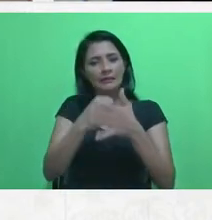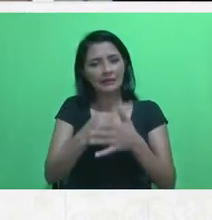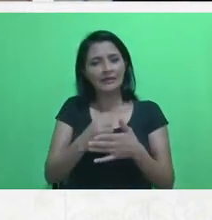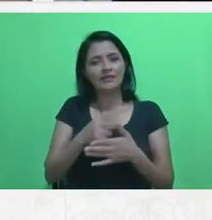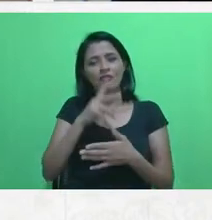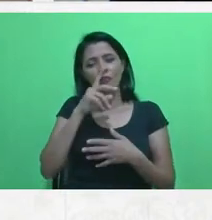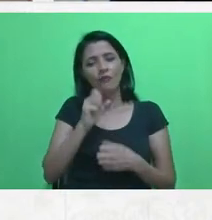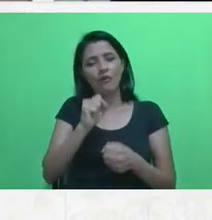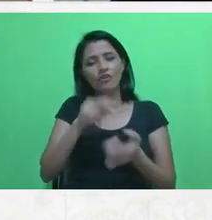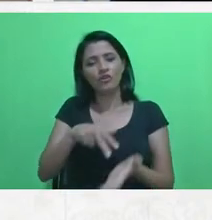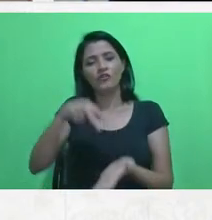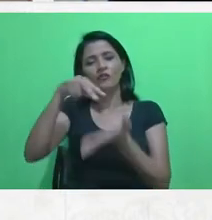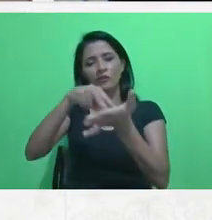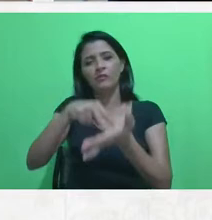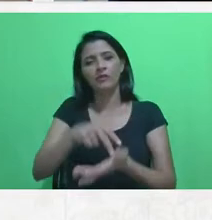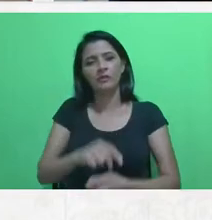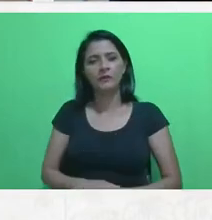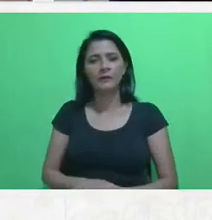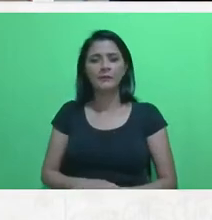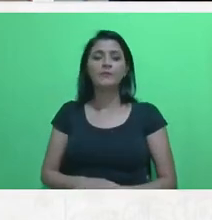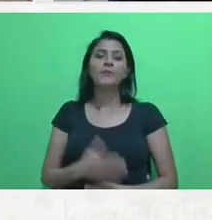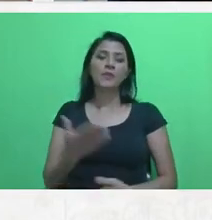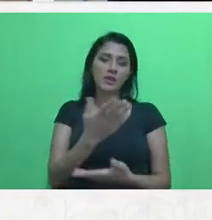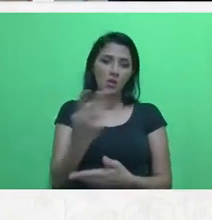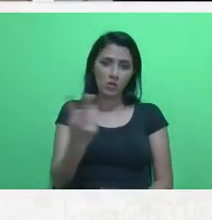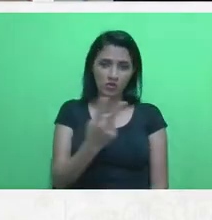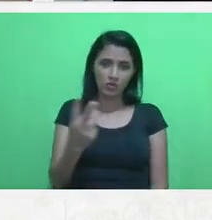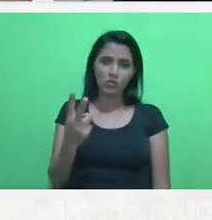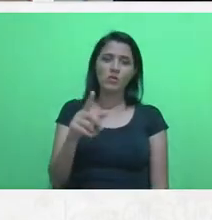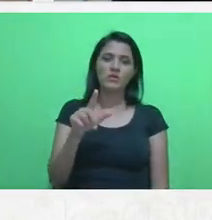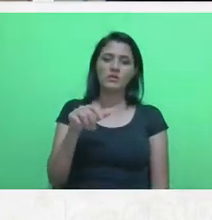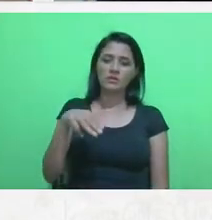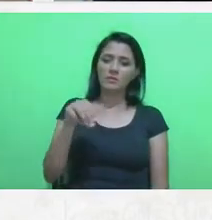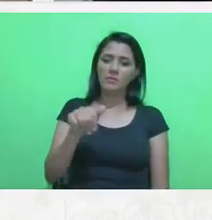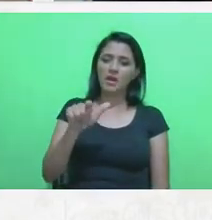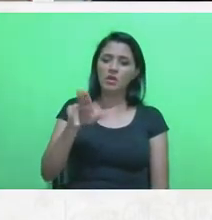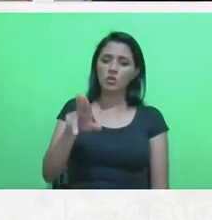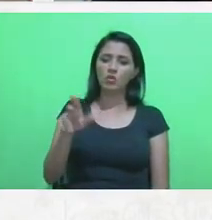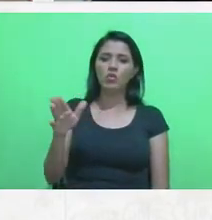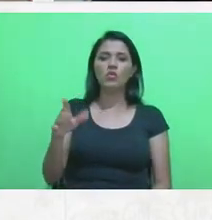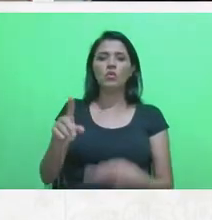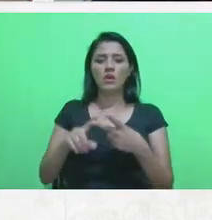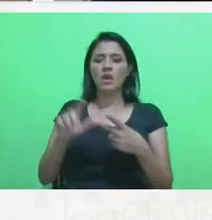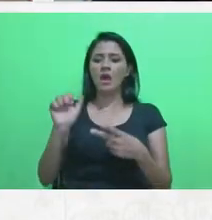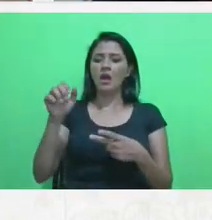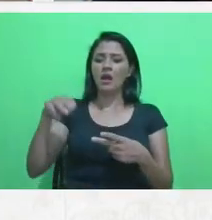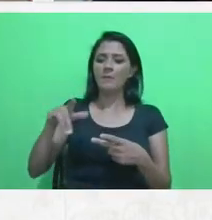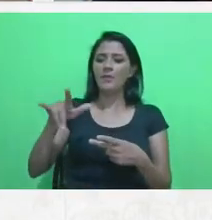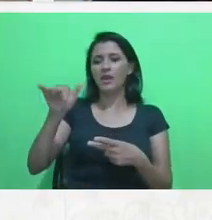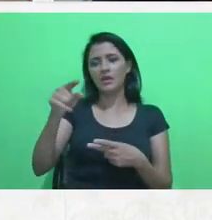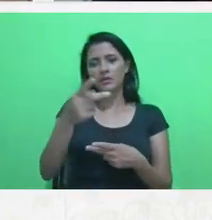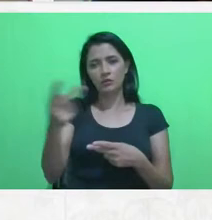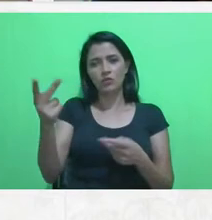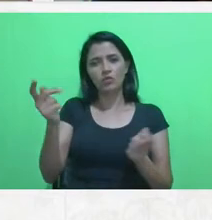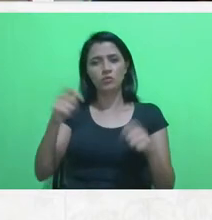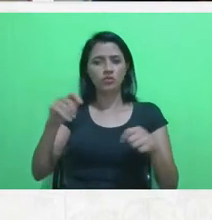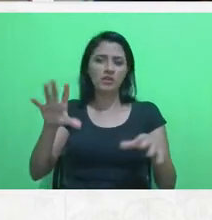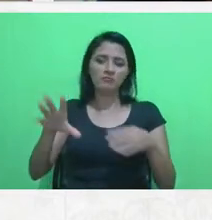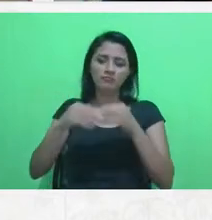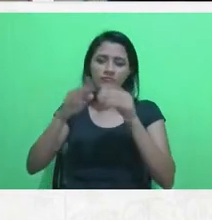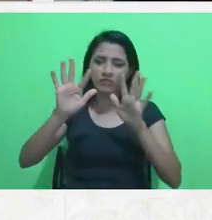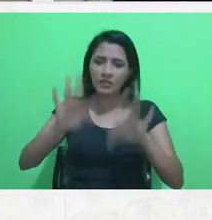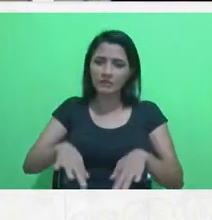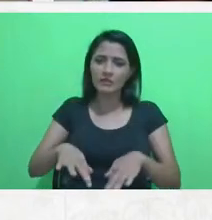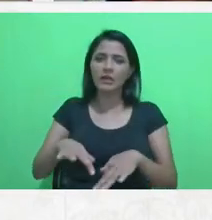então, Malu e Amélia, por favor, se vocês puderem fechar para nós o nosso encontro agora, para amanhã continuarmos, eu